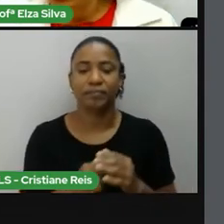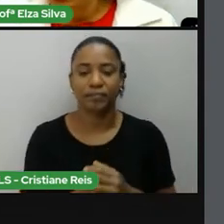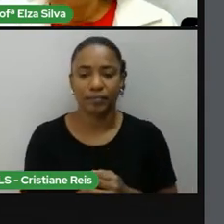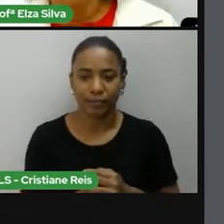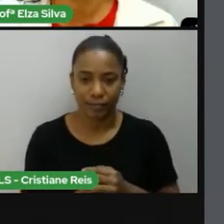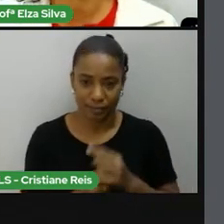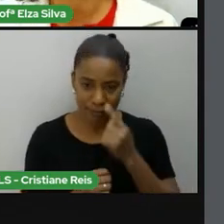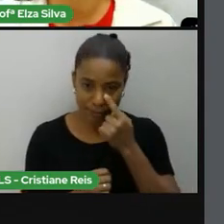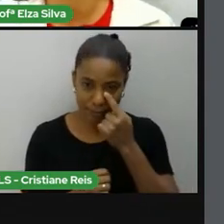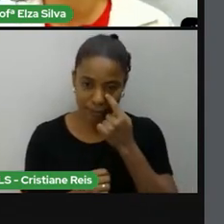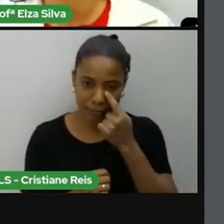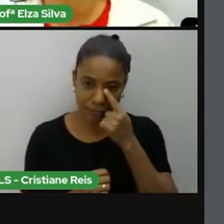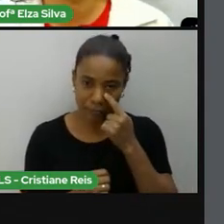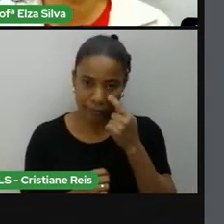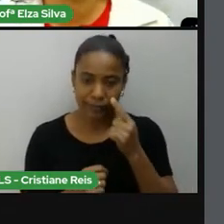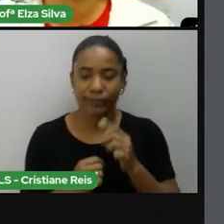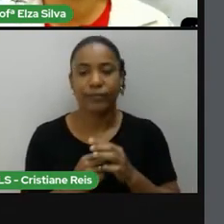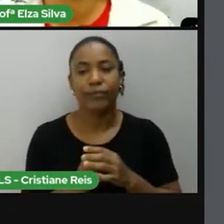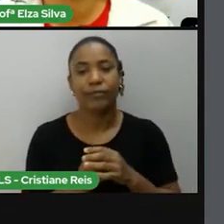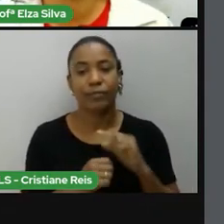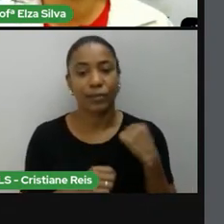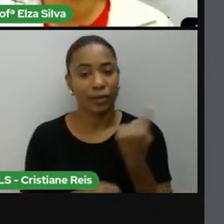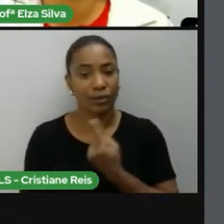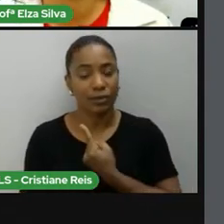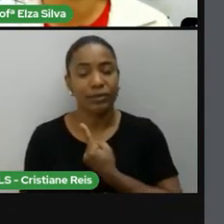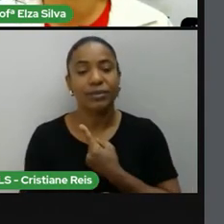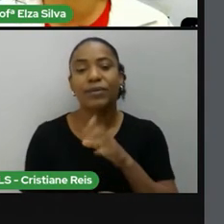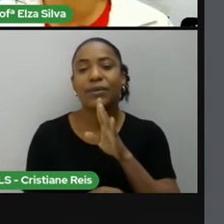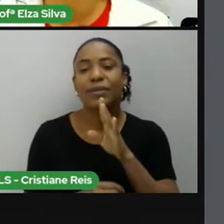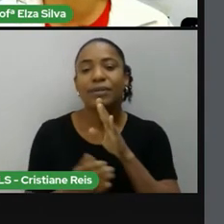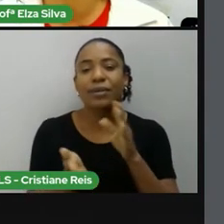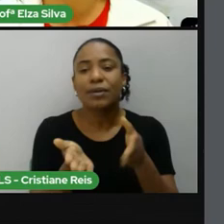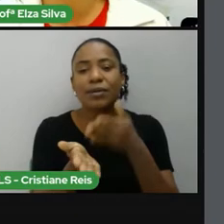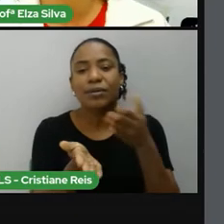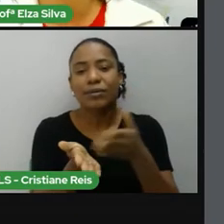Vamos conhecer um pouco mais sobre esta obra.